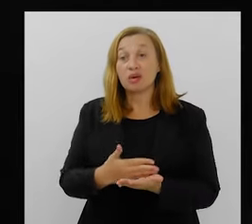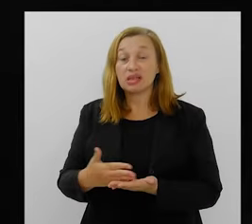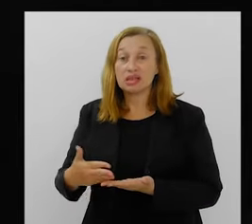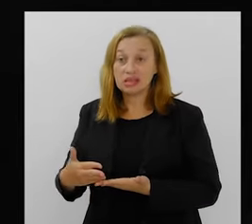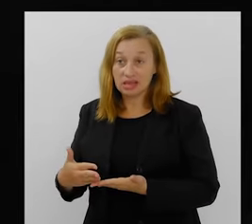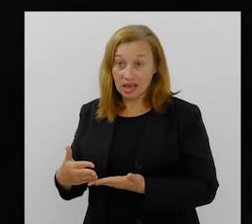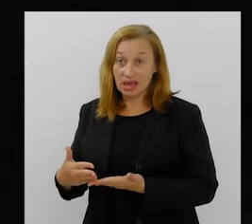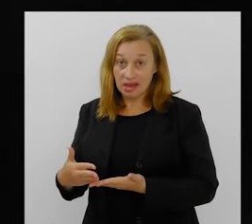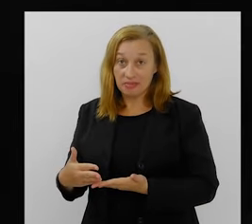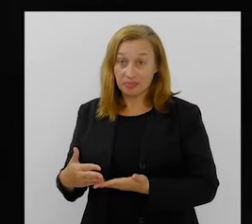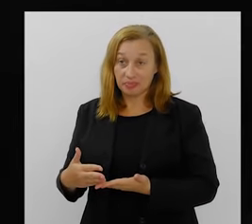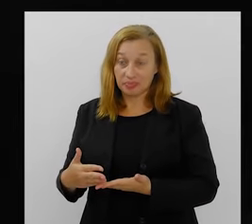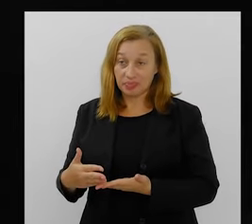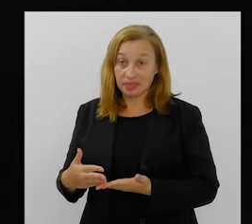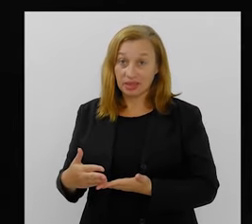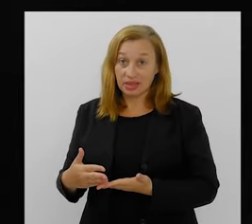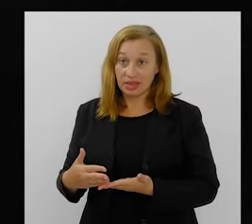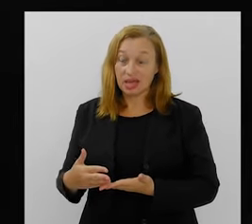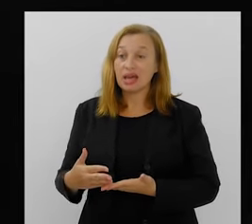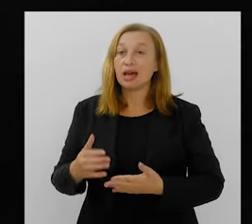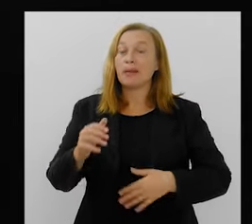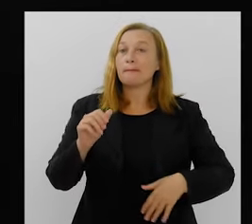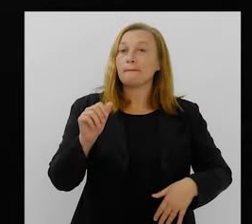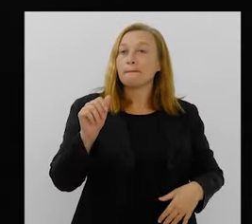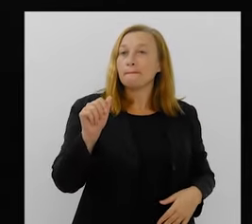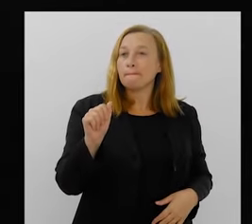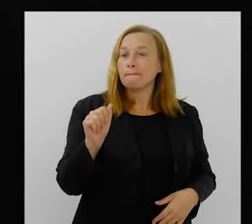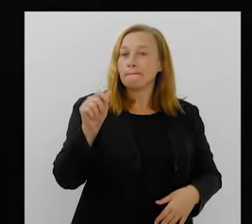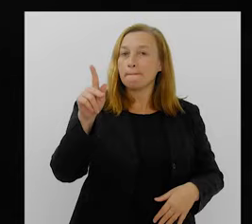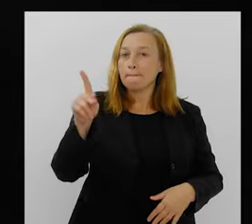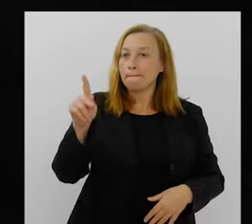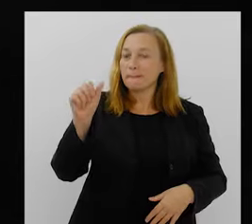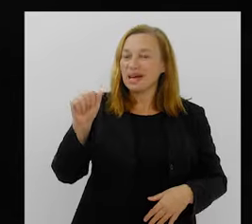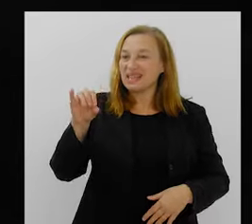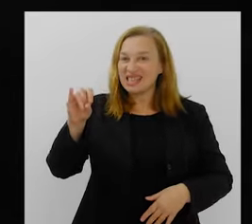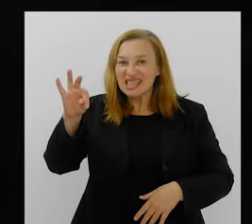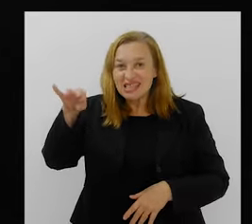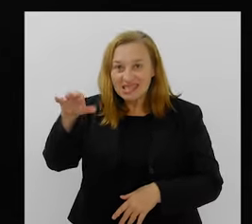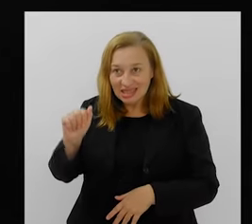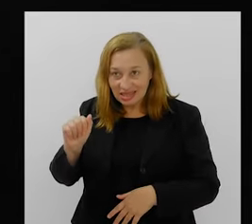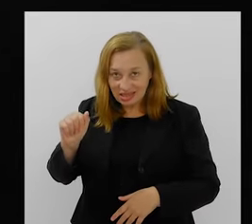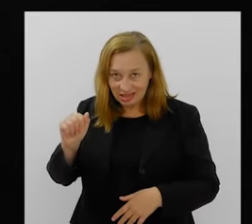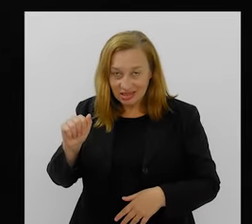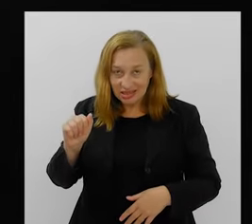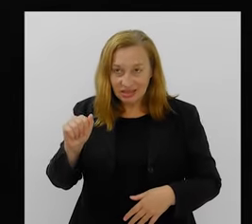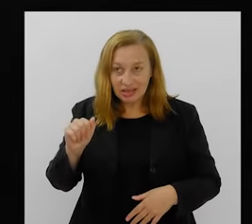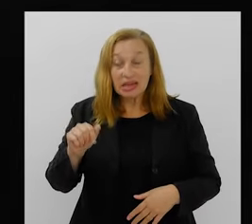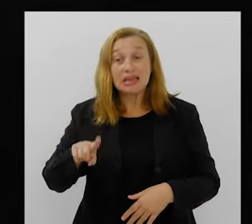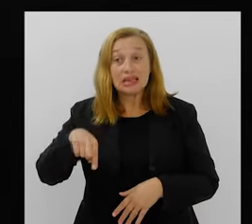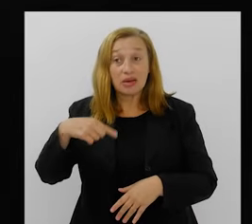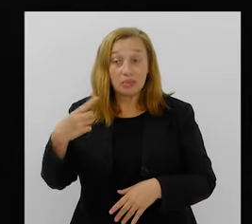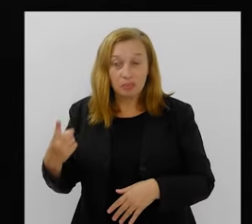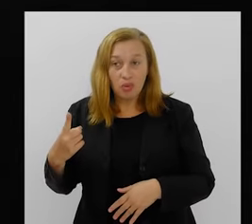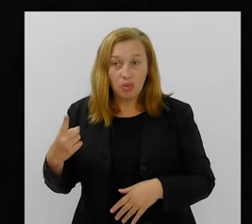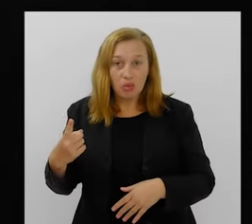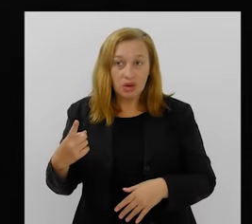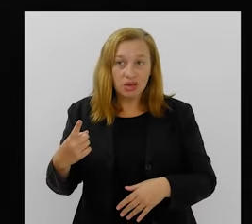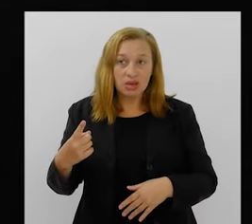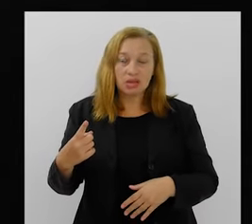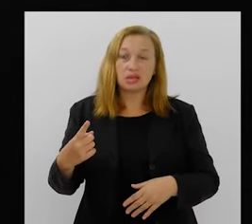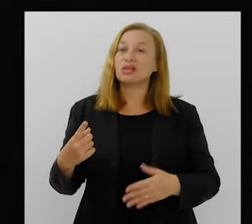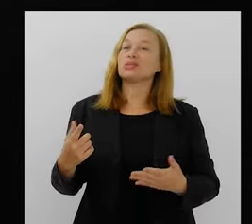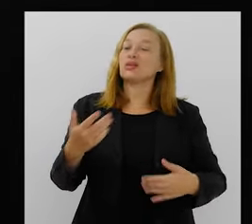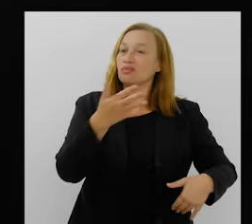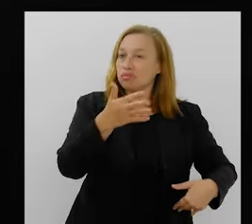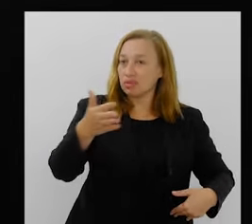E aí eu falava para minha mãe que eu queria dançar igual a tia Taninha. Mamãe, quero dançar igual a tia Taninha. E aí eu fui para o projeto do